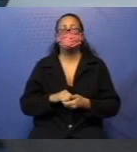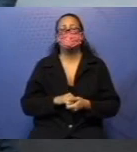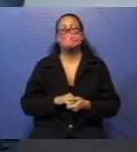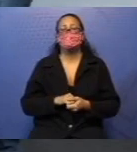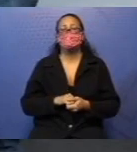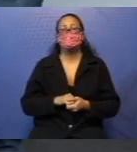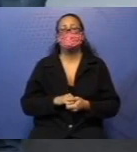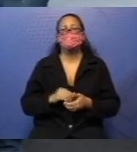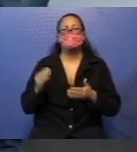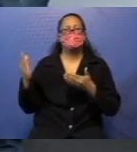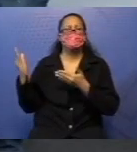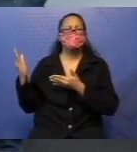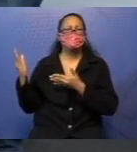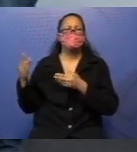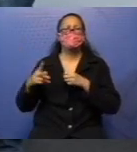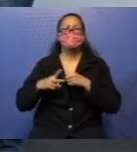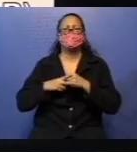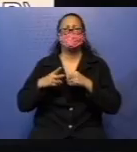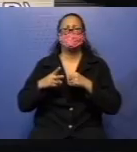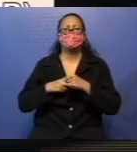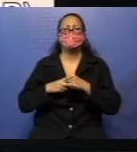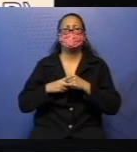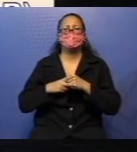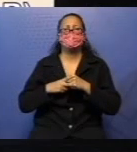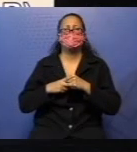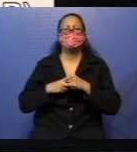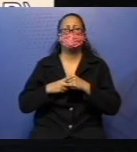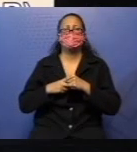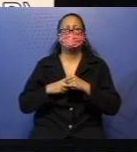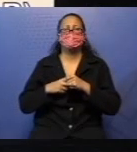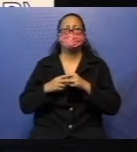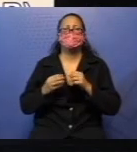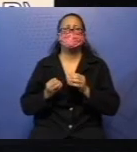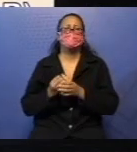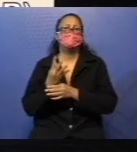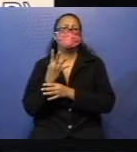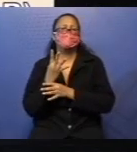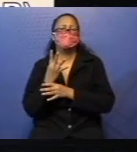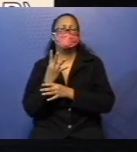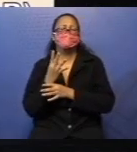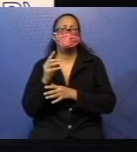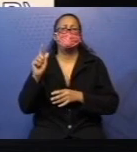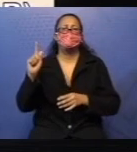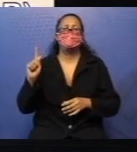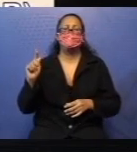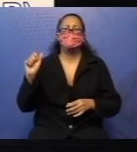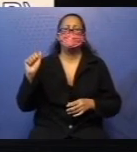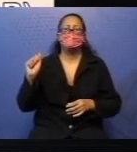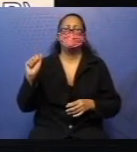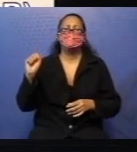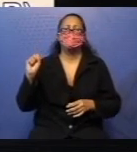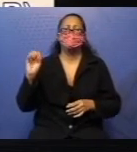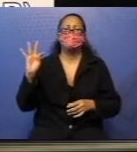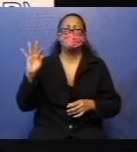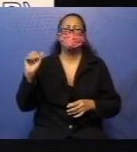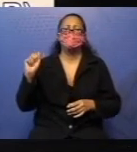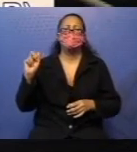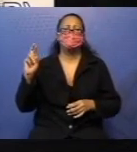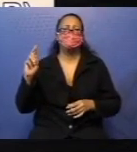E esses verbos aqui, quando aparecer esses verbos, o gastar, subtrair,